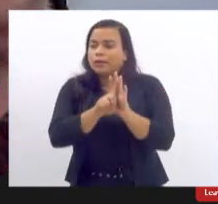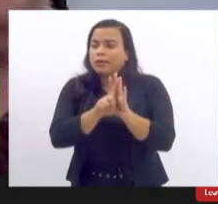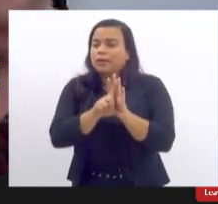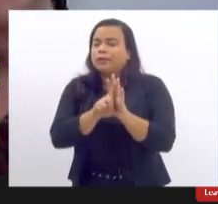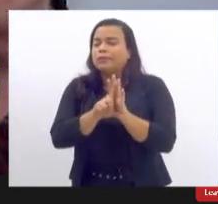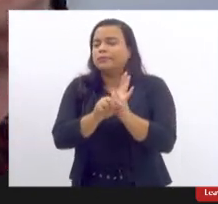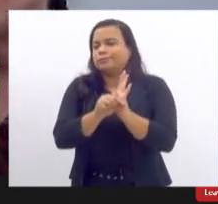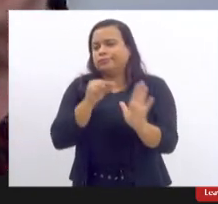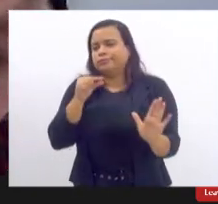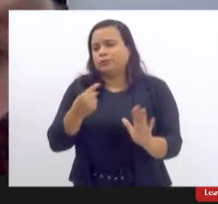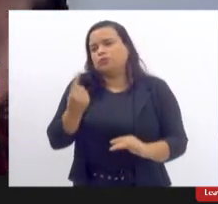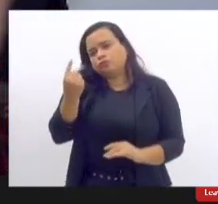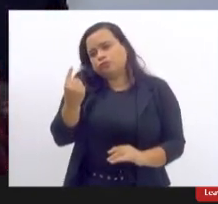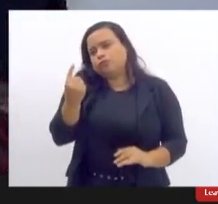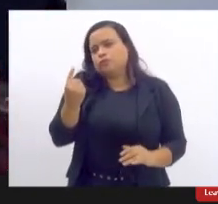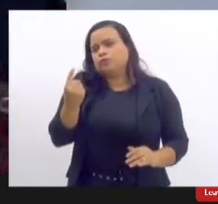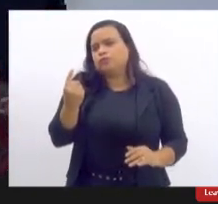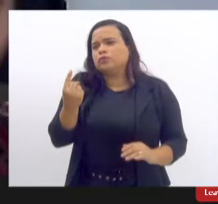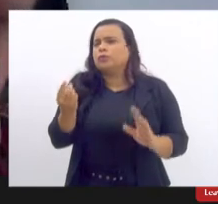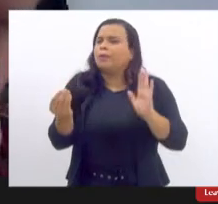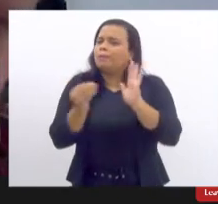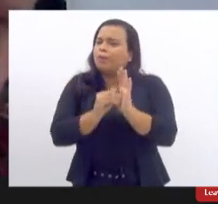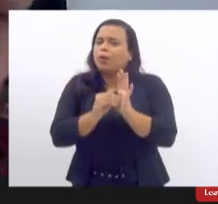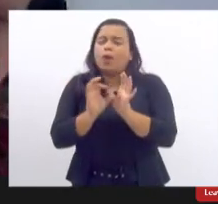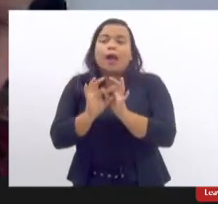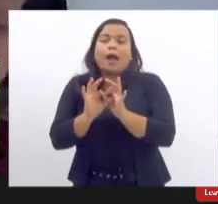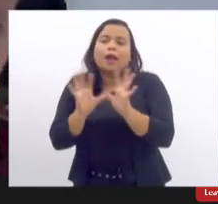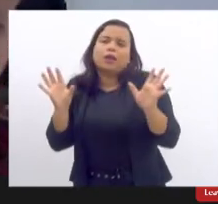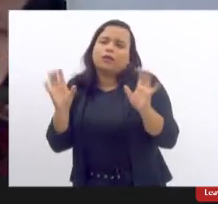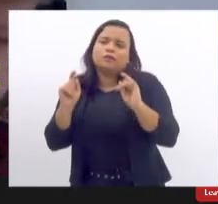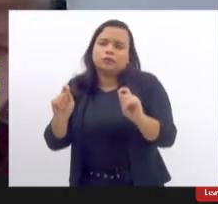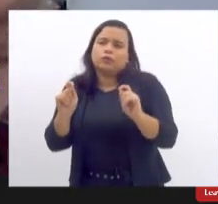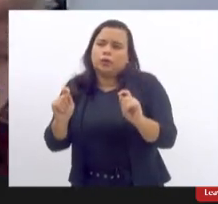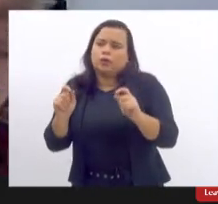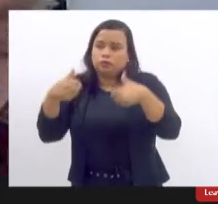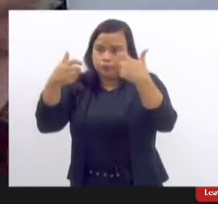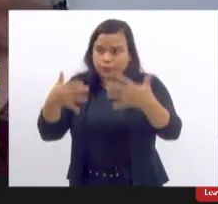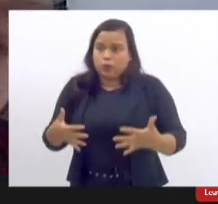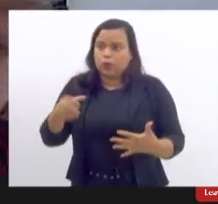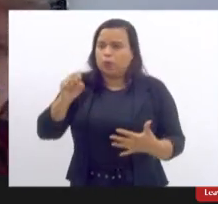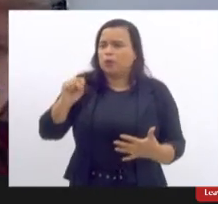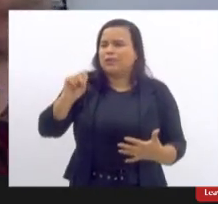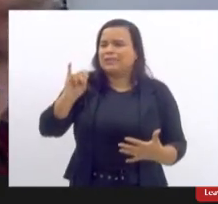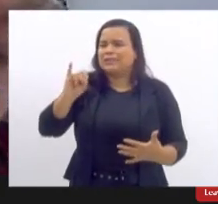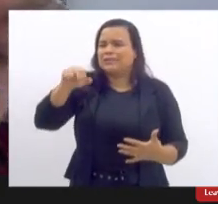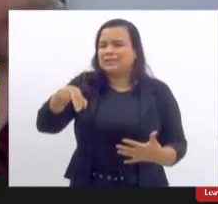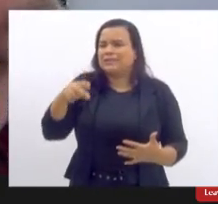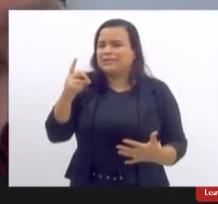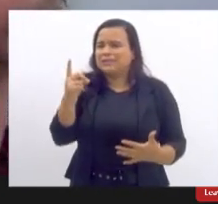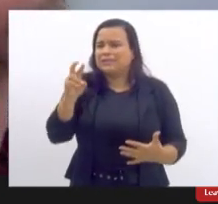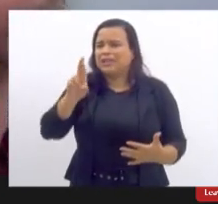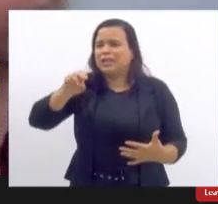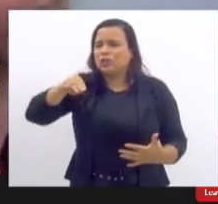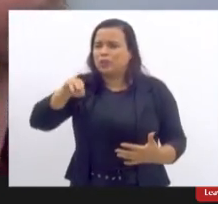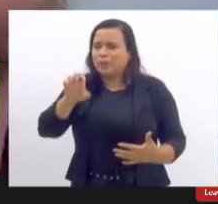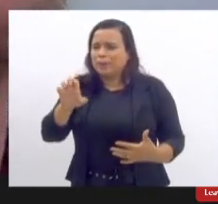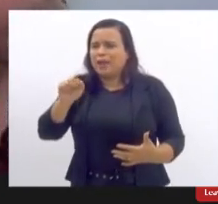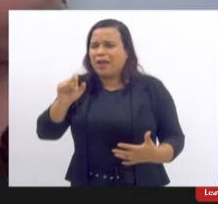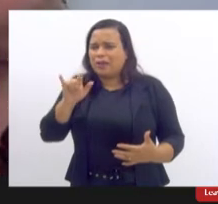parágrafo único a gente deixou em aberto a gente mencionou a síndrome ágea doenças autoimunes